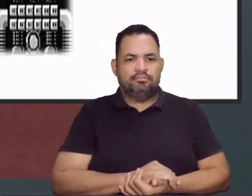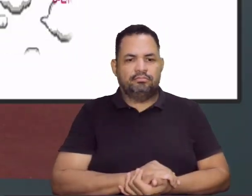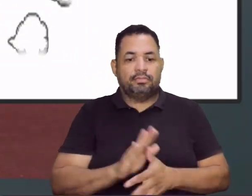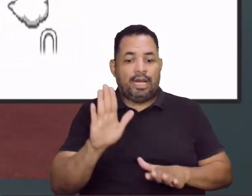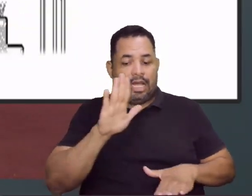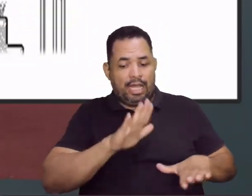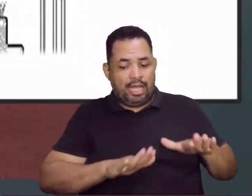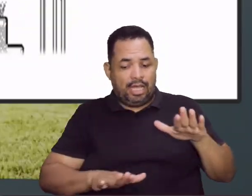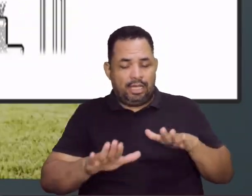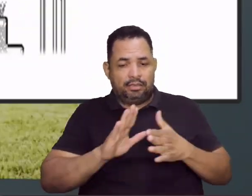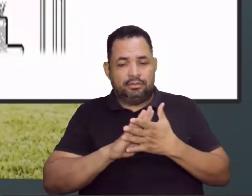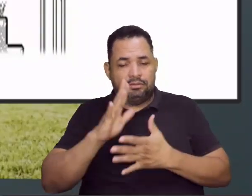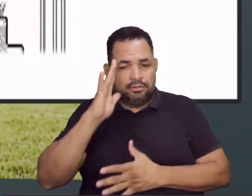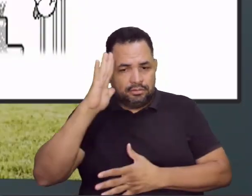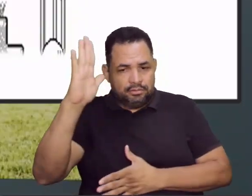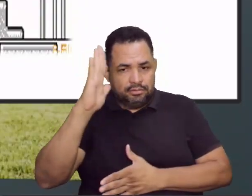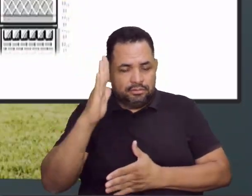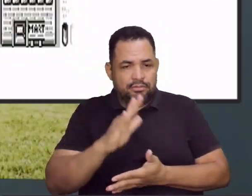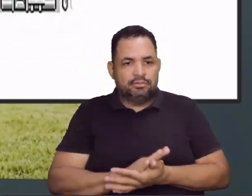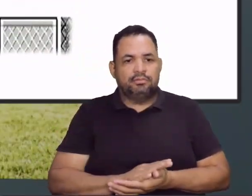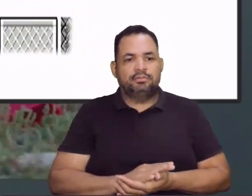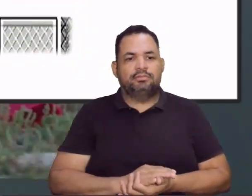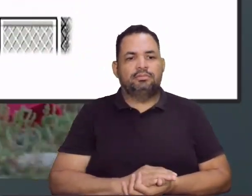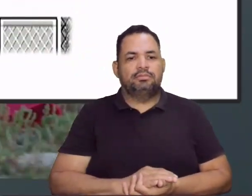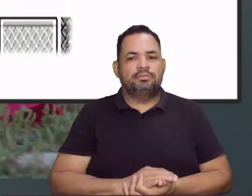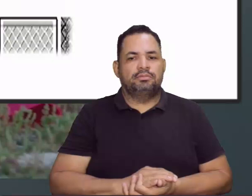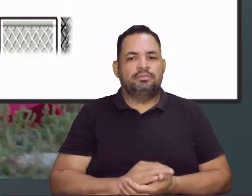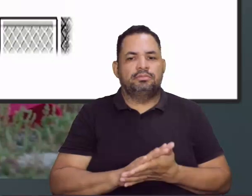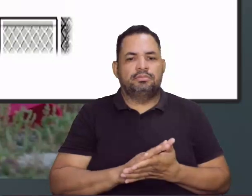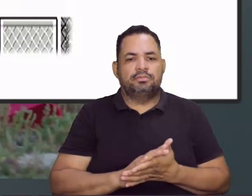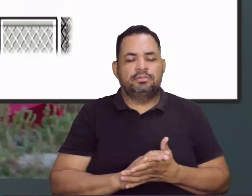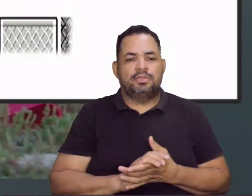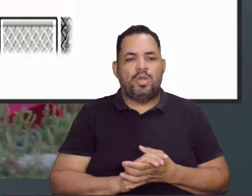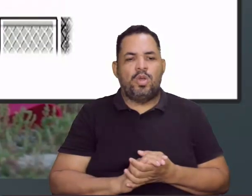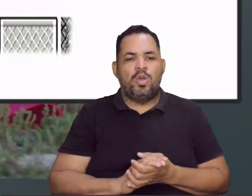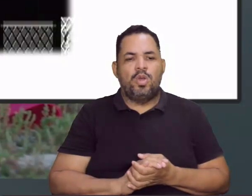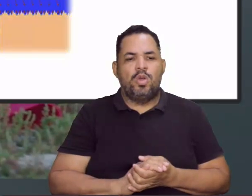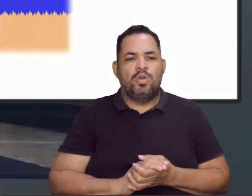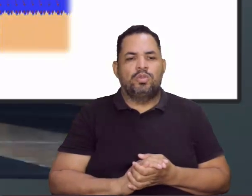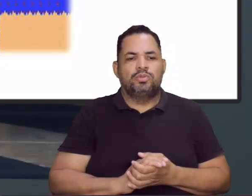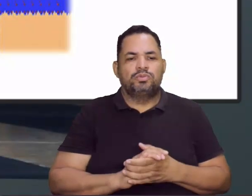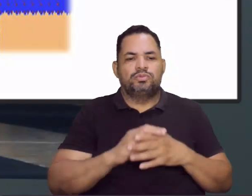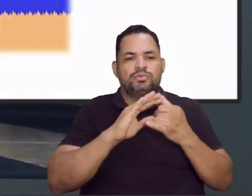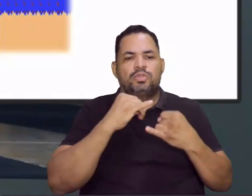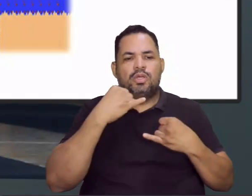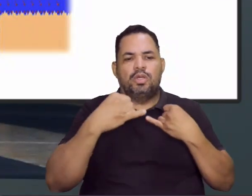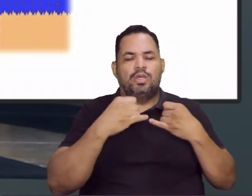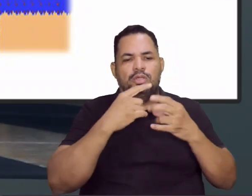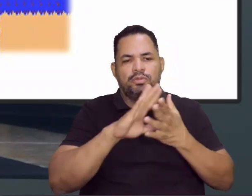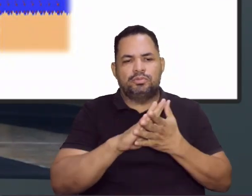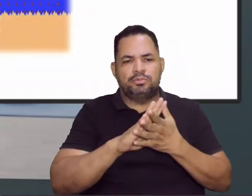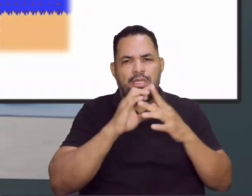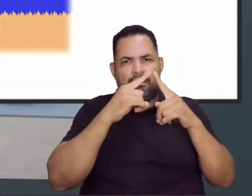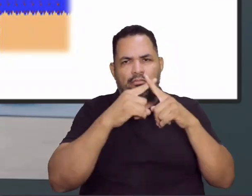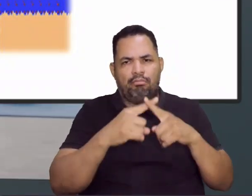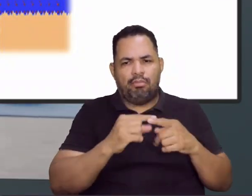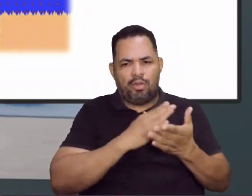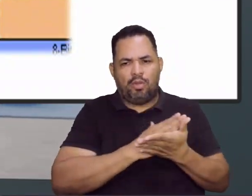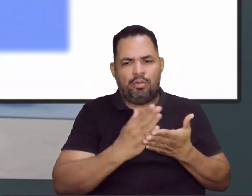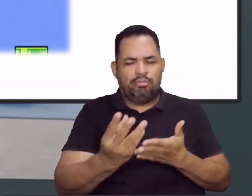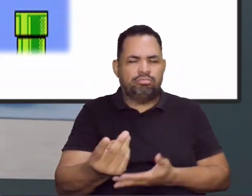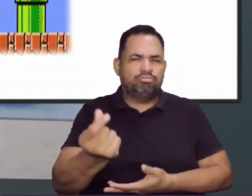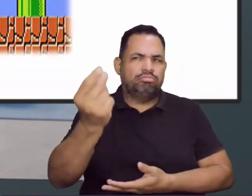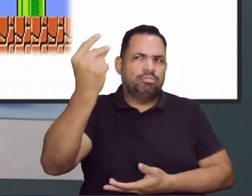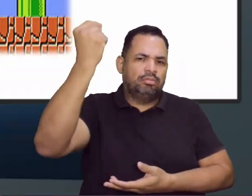imagine, talvez, né? Você imagine que os jogos tenham começado aí com o Mario Bros. Não, os jogos começam